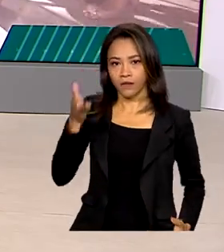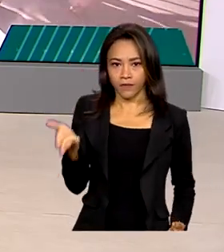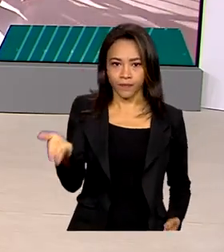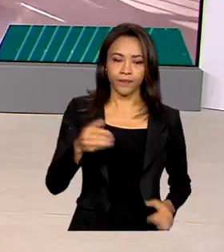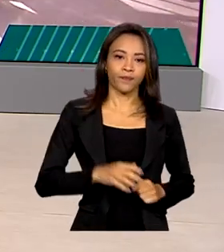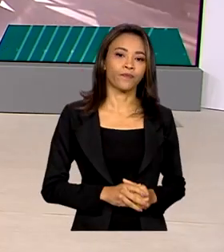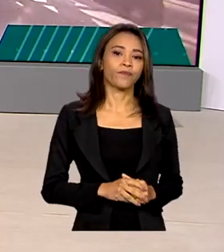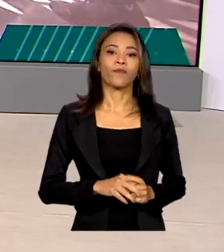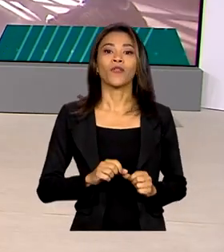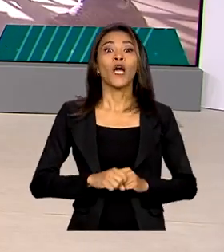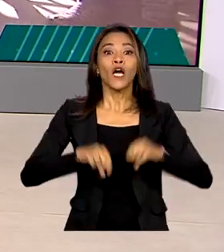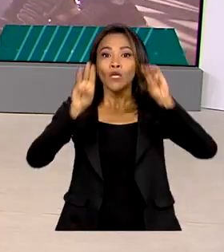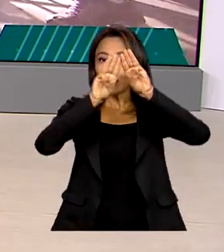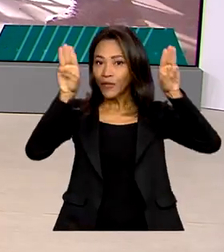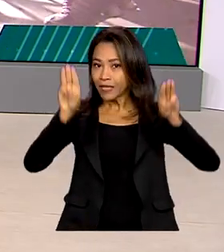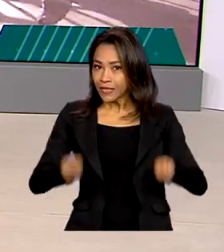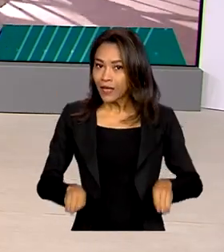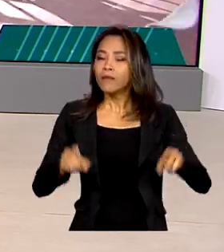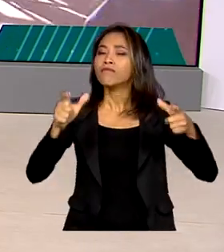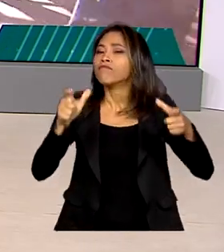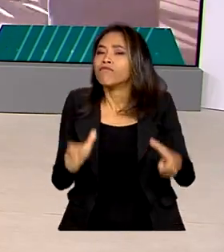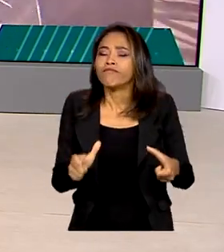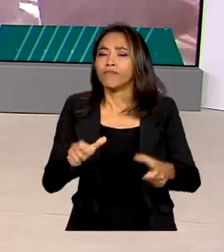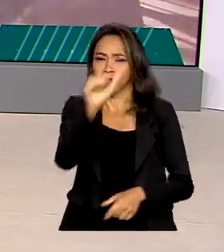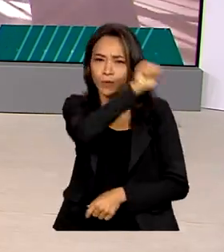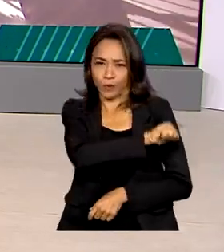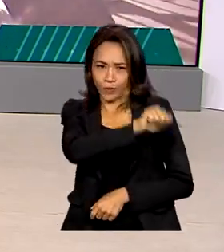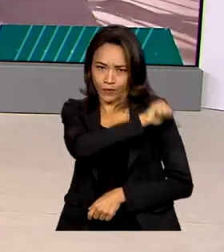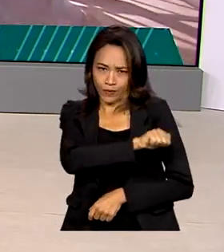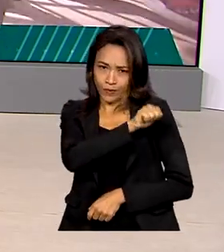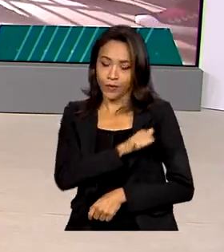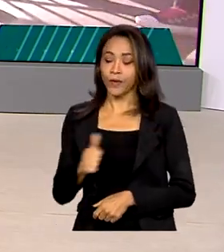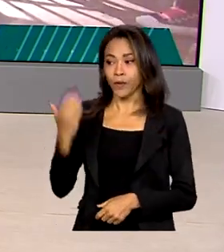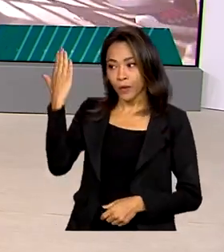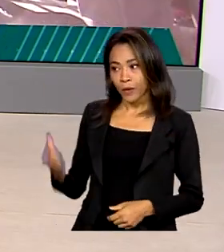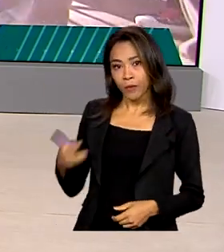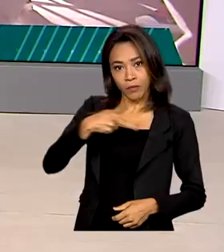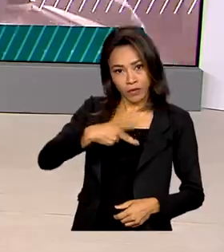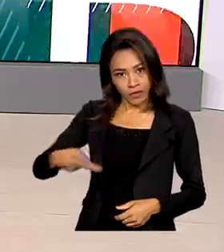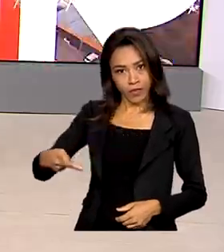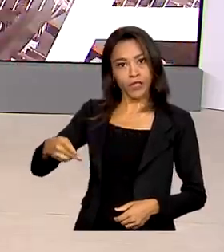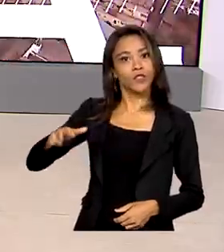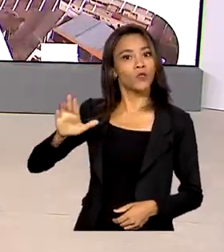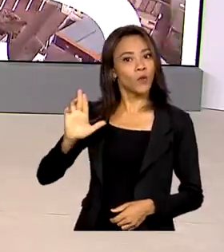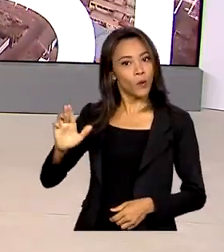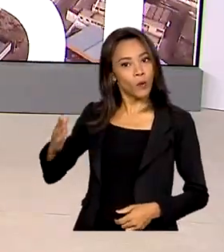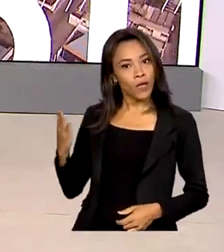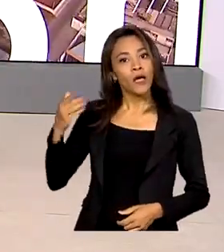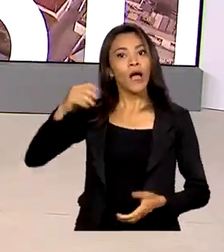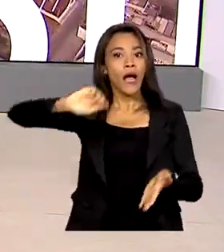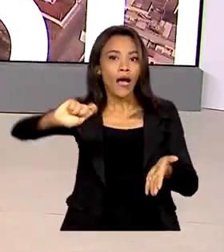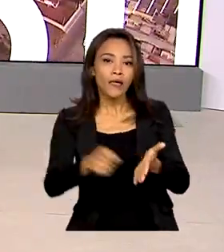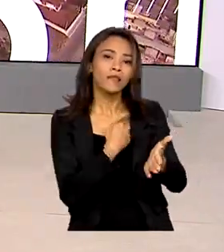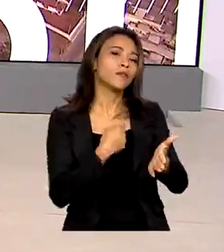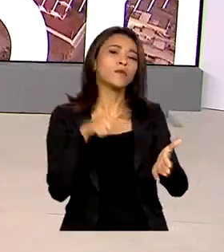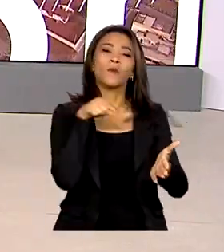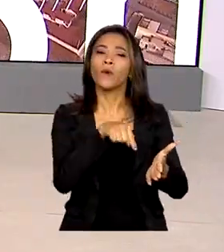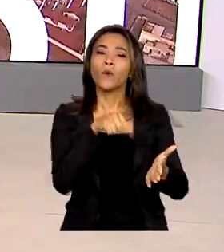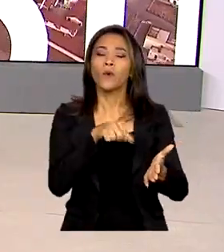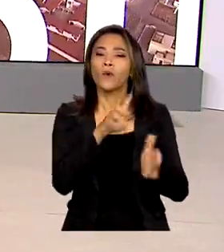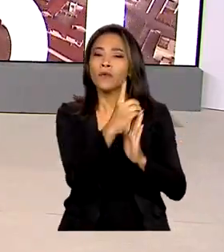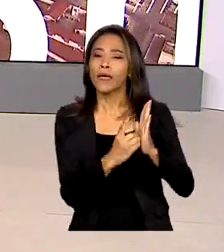No palco do Teatro Municipal do Rio de Janeiro, o presidente Lula assinou o novo decreto de fomento à cultura, o que vai